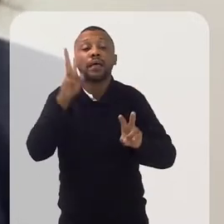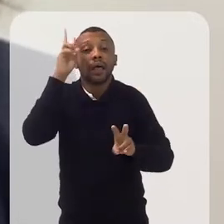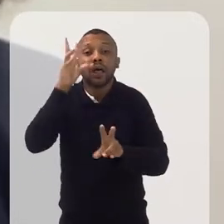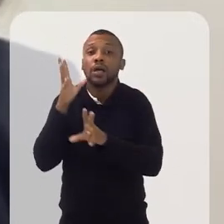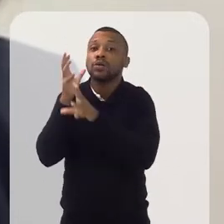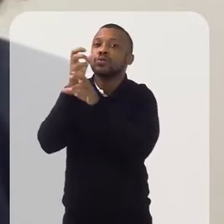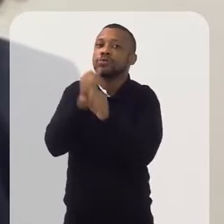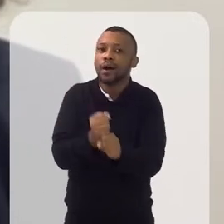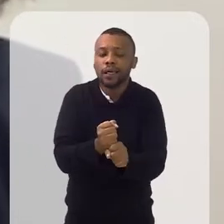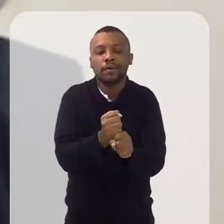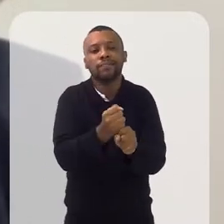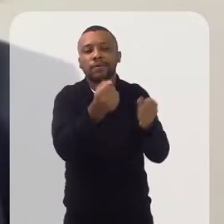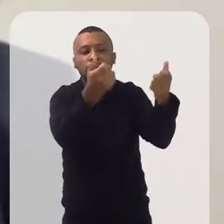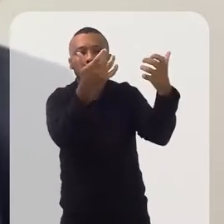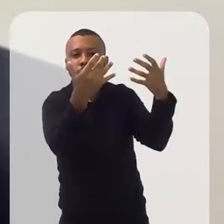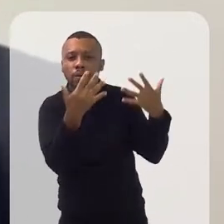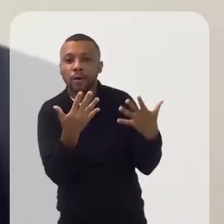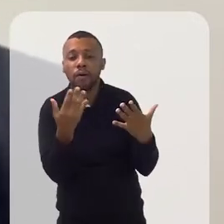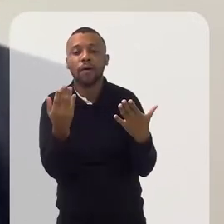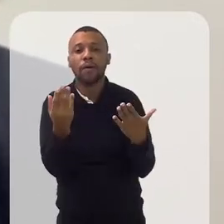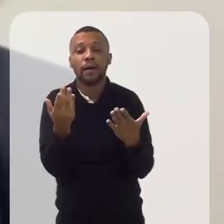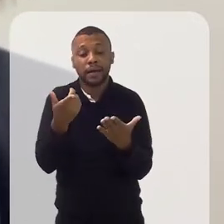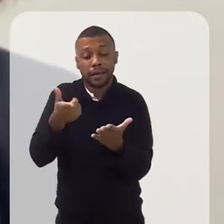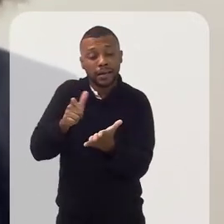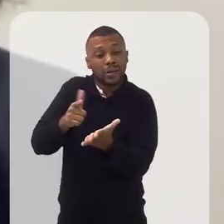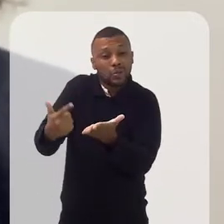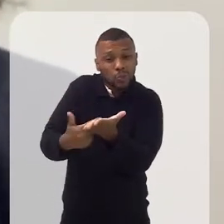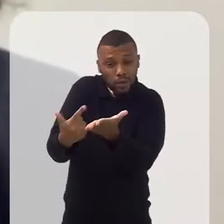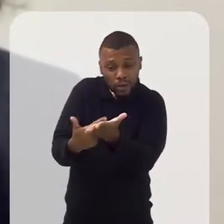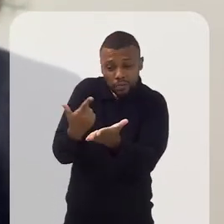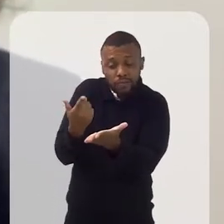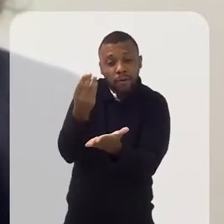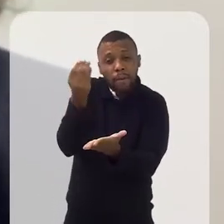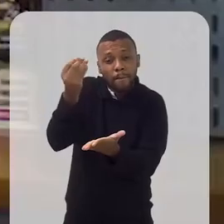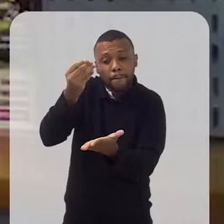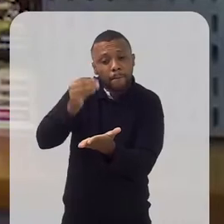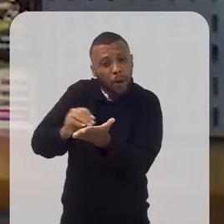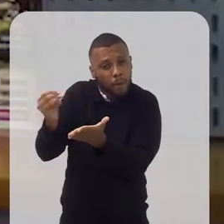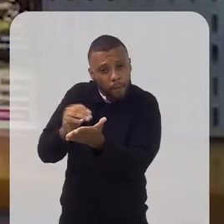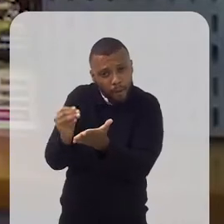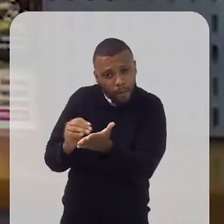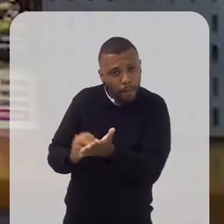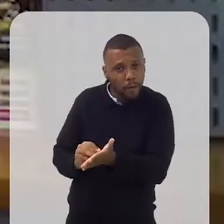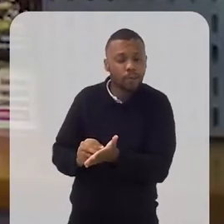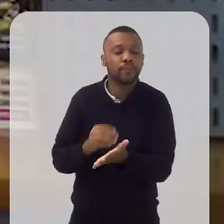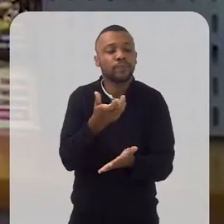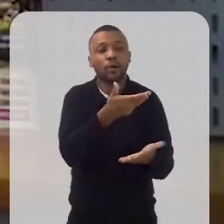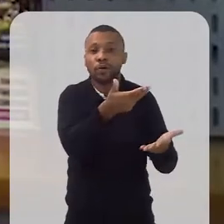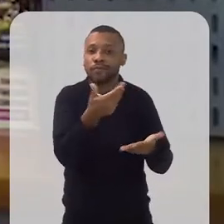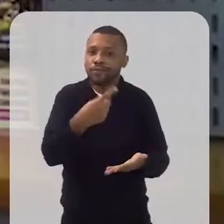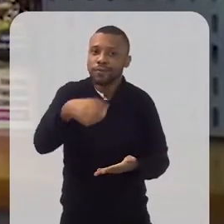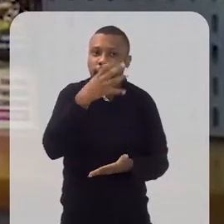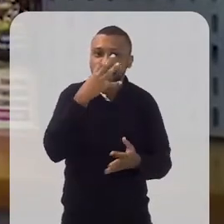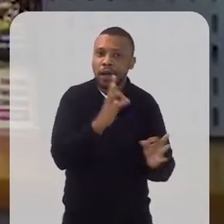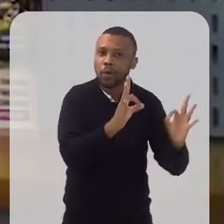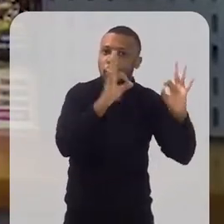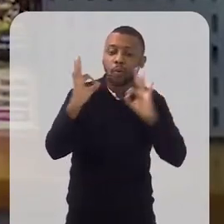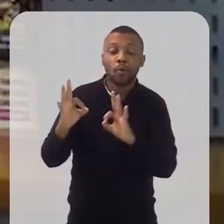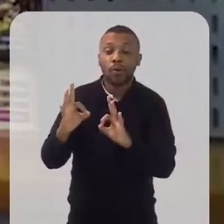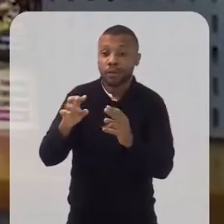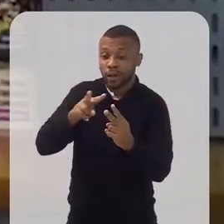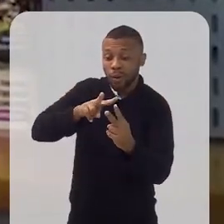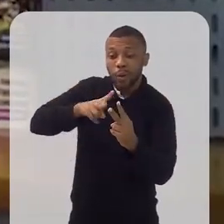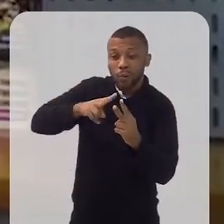de histórias que foram contadas e retratadas nessas duas publicações. Olha, eu convido a todo mundo que está aqui nos ouvindo a